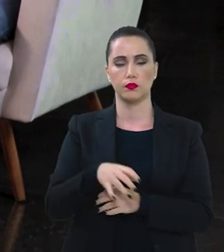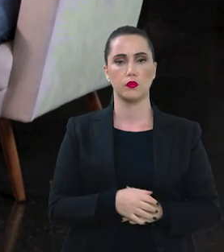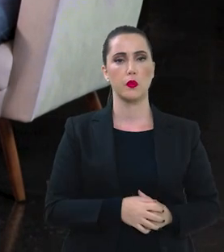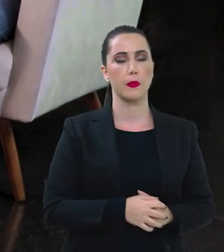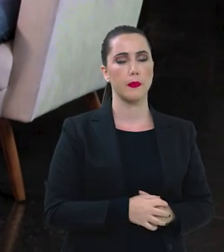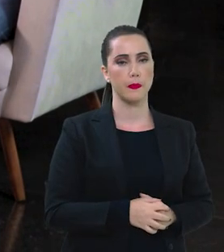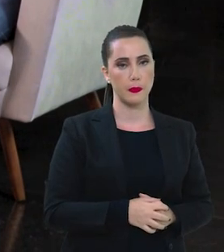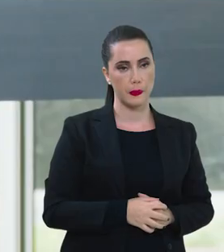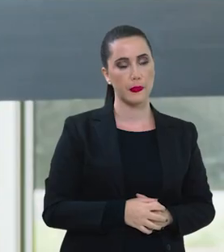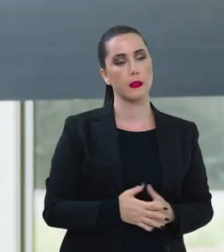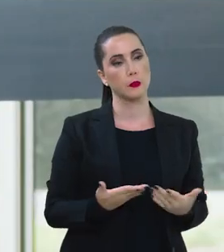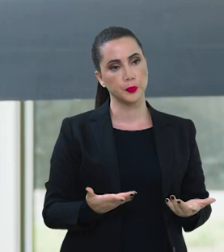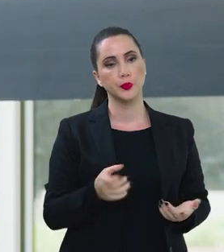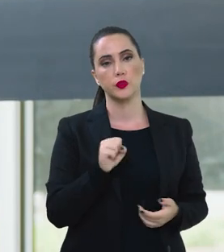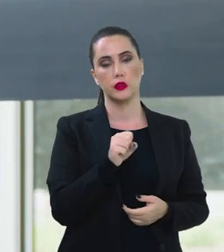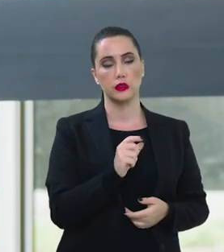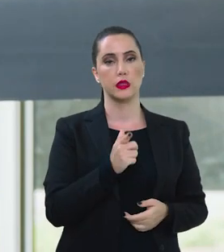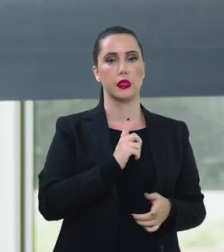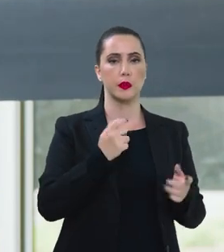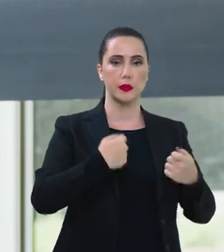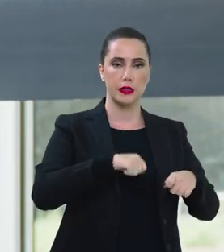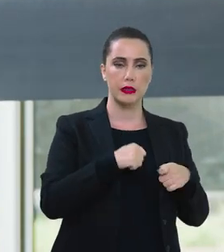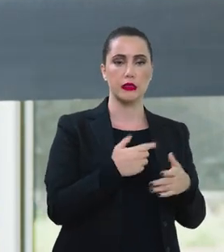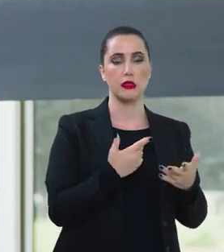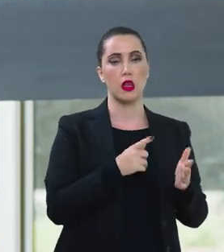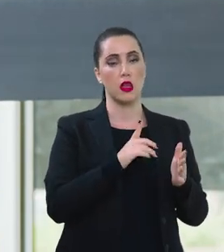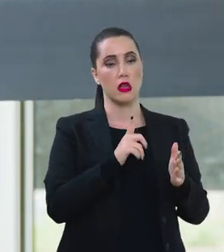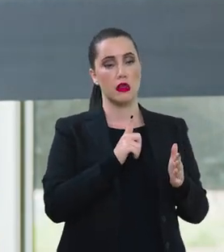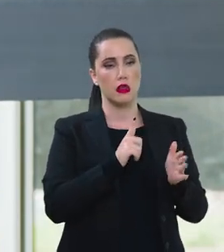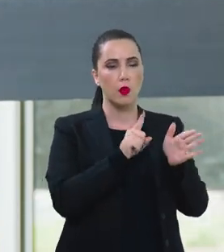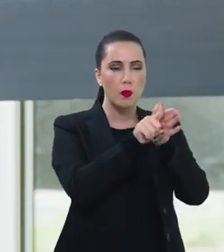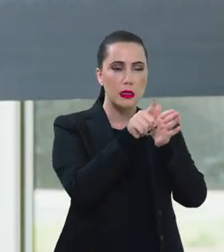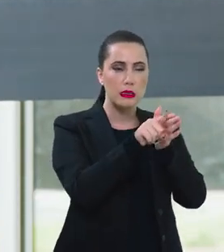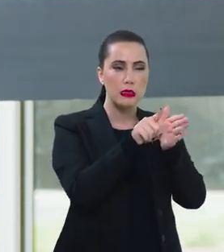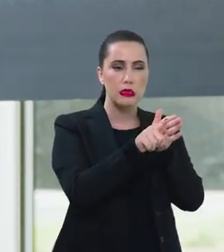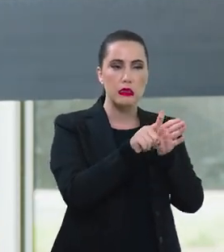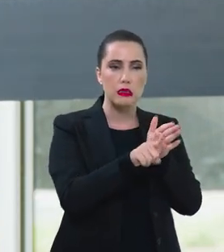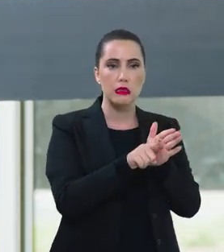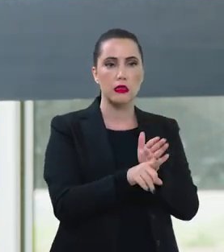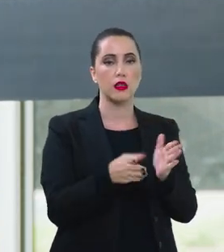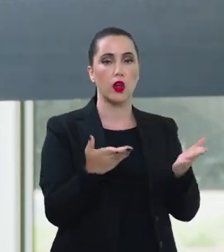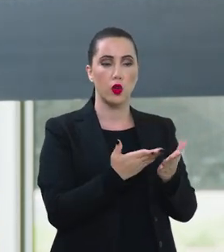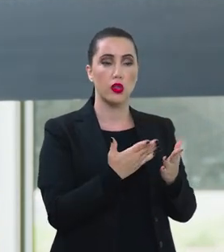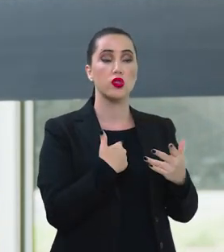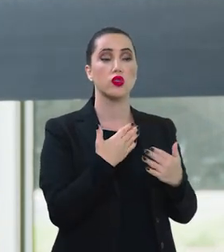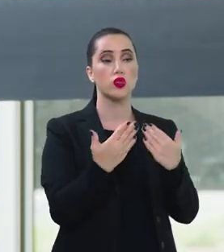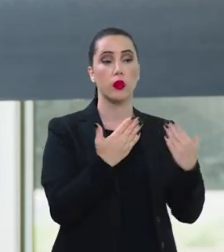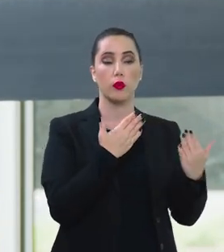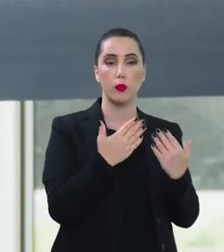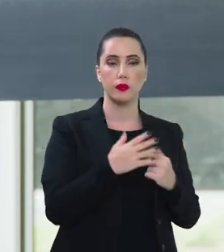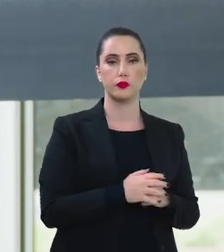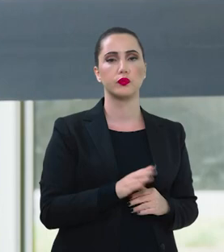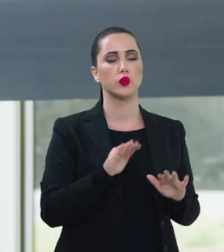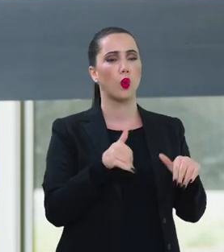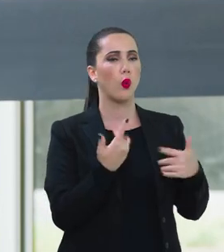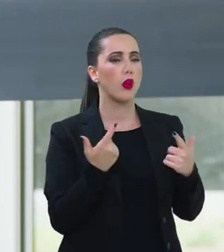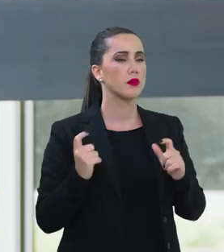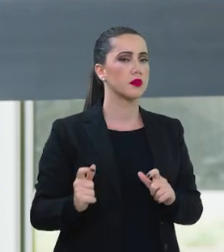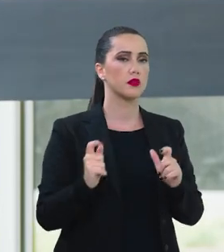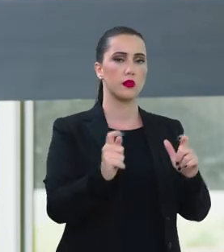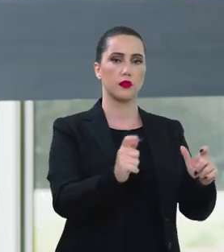eixos serem implementados? Sim, existe uma pesquisa, a gente está fazendo, fechando exatamente isso agora,